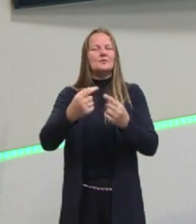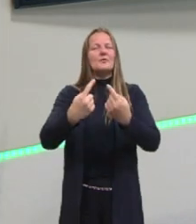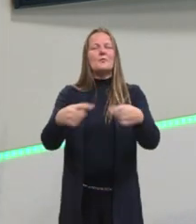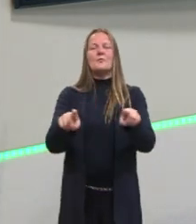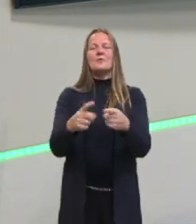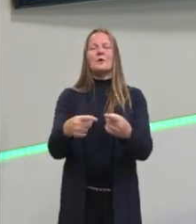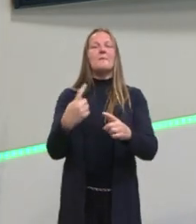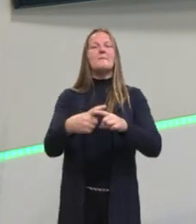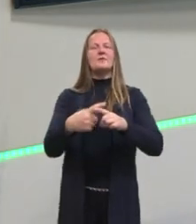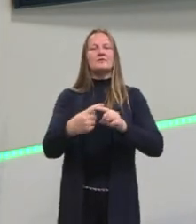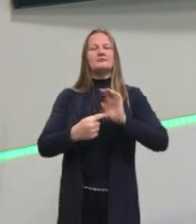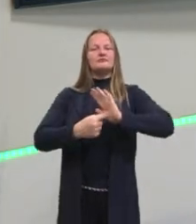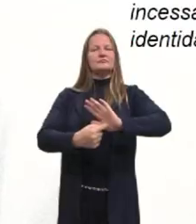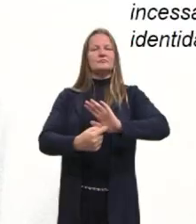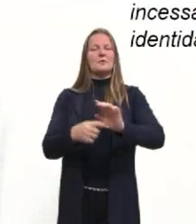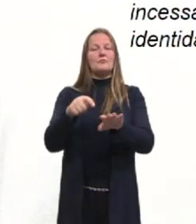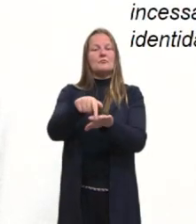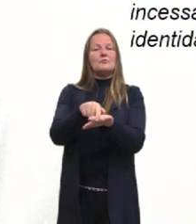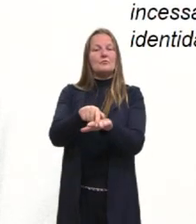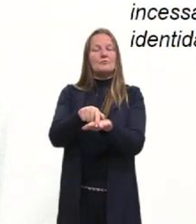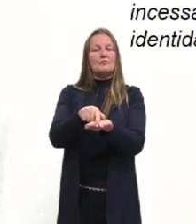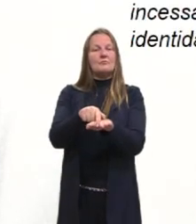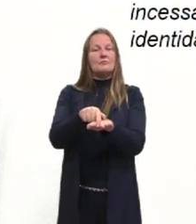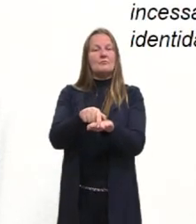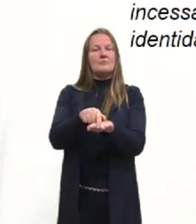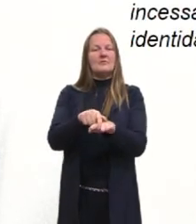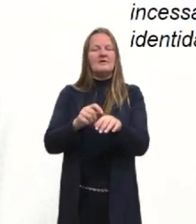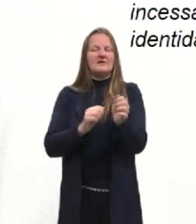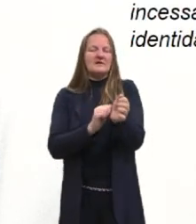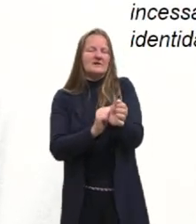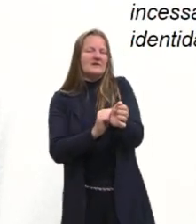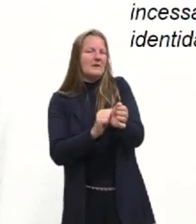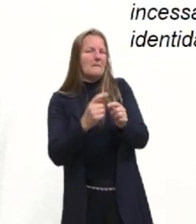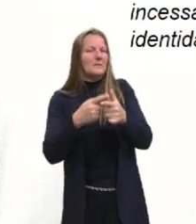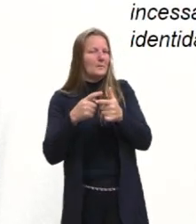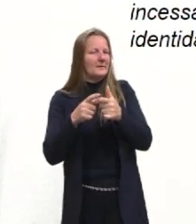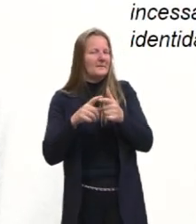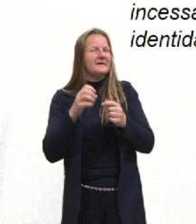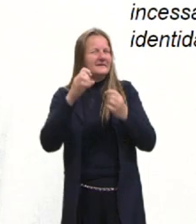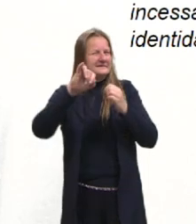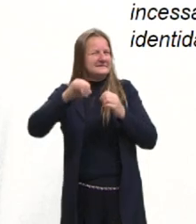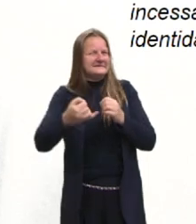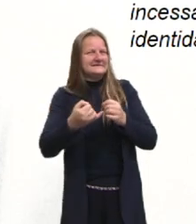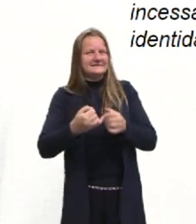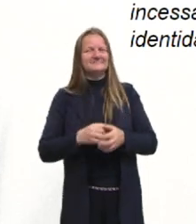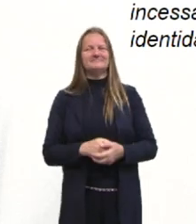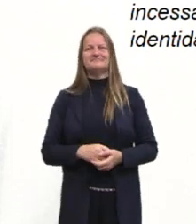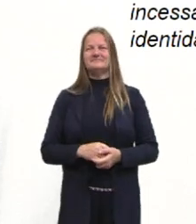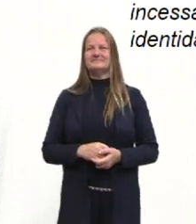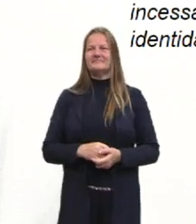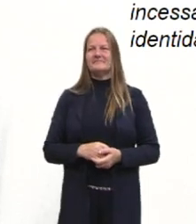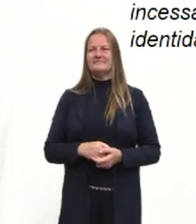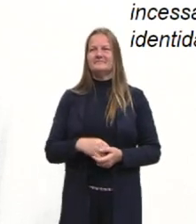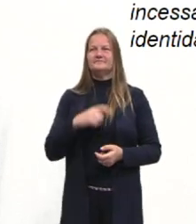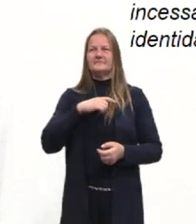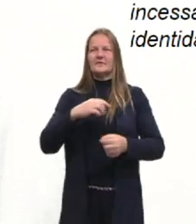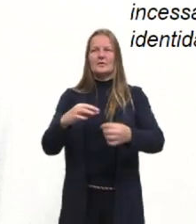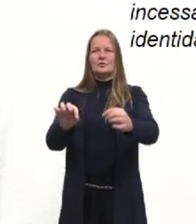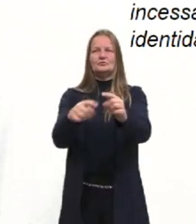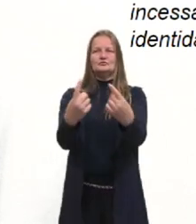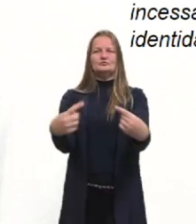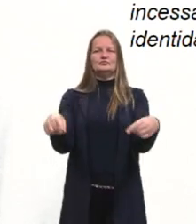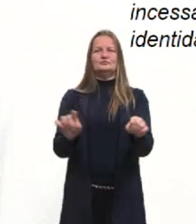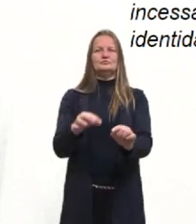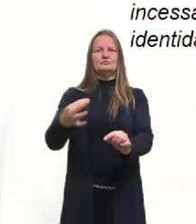que ele só estava de chinelo, porque ele estava com um calo no seu pé. E aí nós temos aqui uma fala do maestro Isaac,